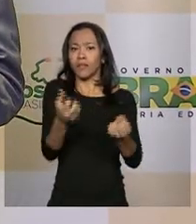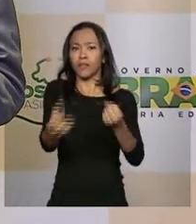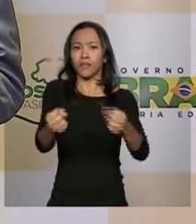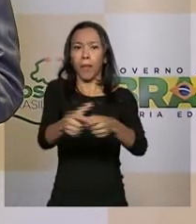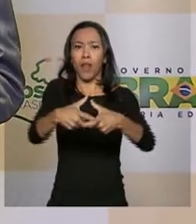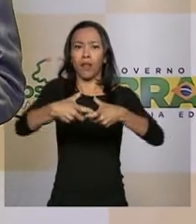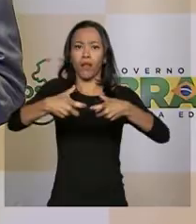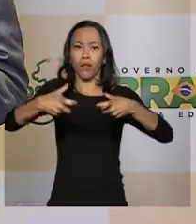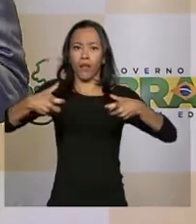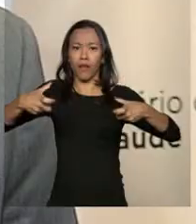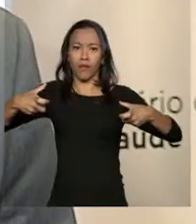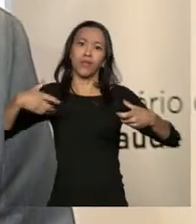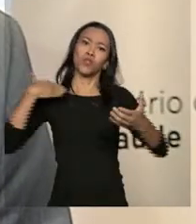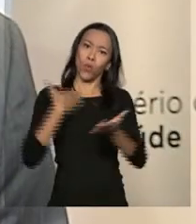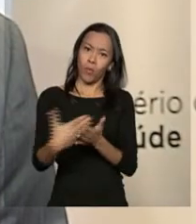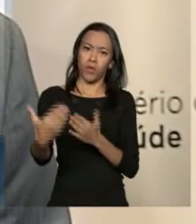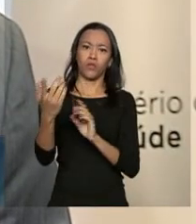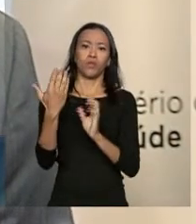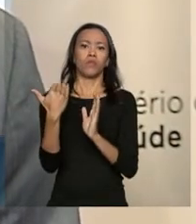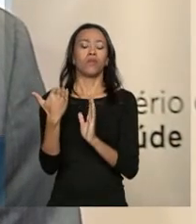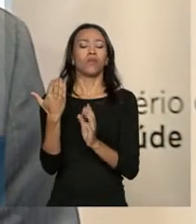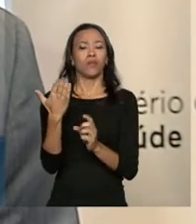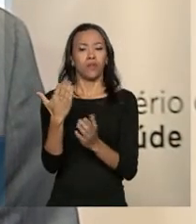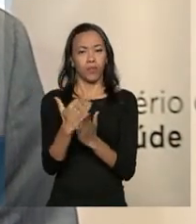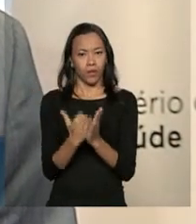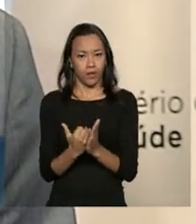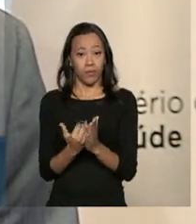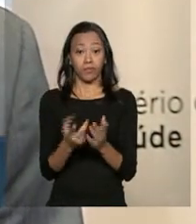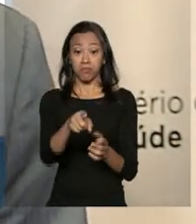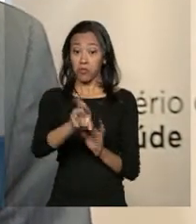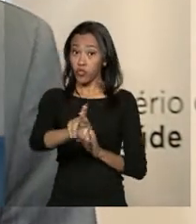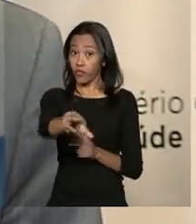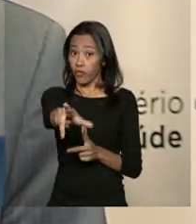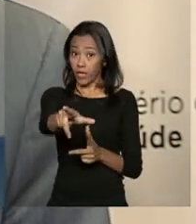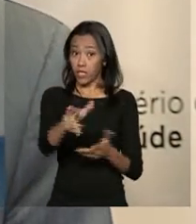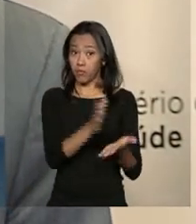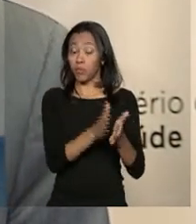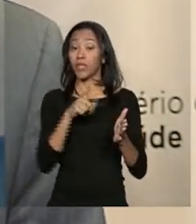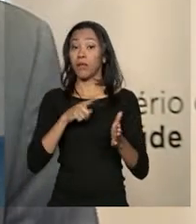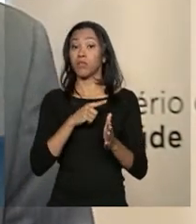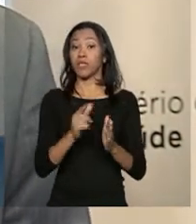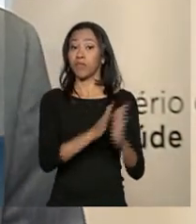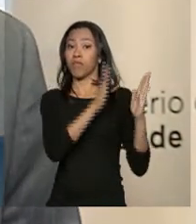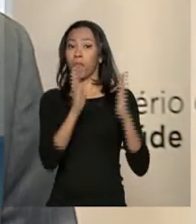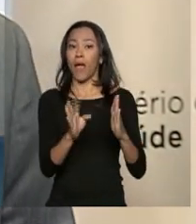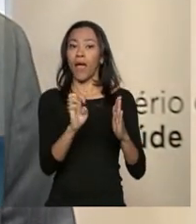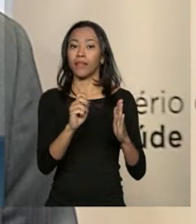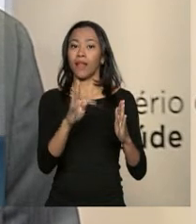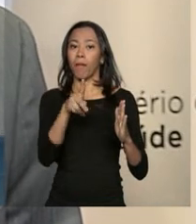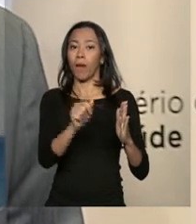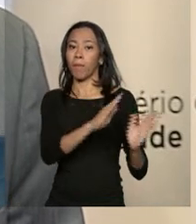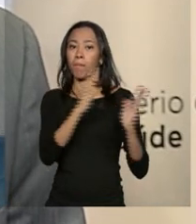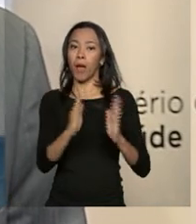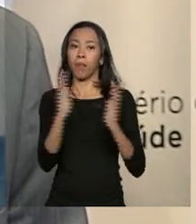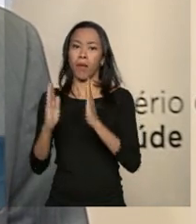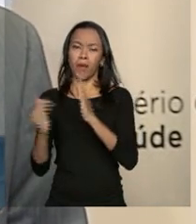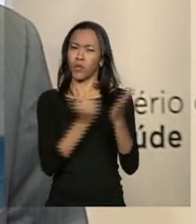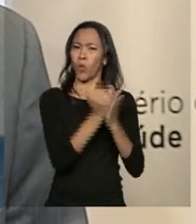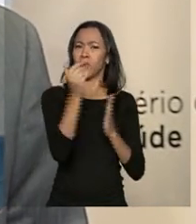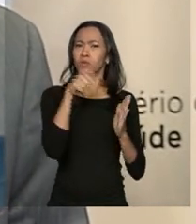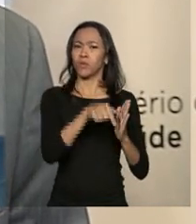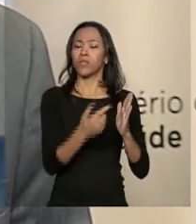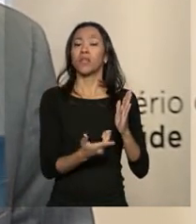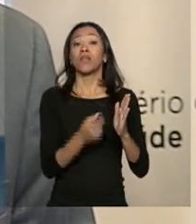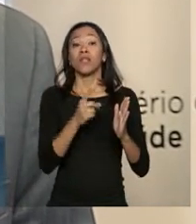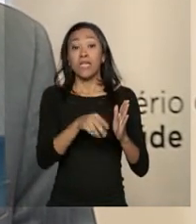em 2013. Diferente de todas as outras etapas de provimento que nós tivemos desde a criação do programa, nesta 100